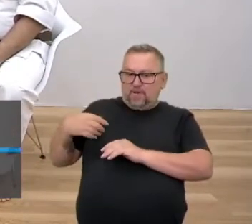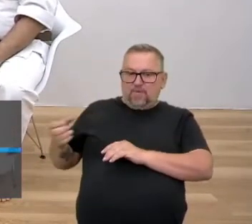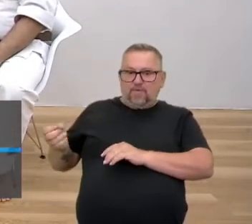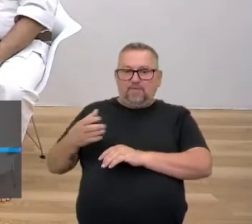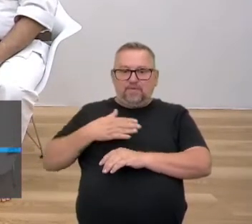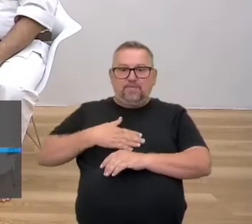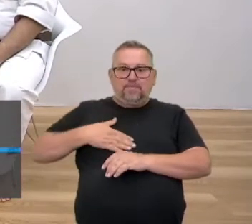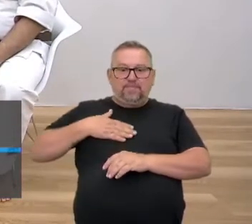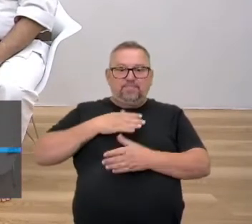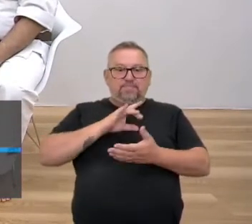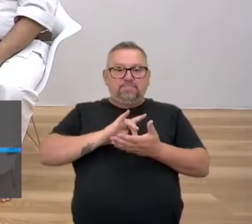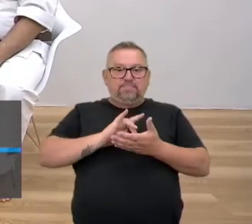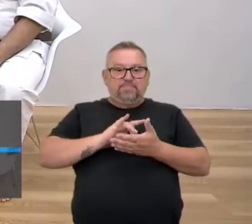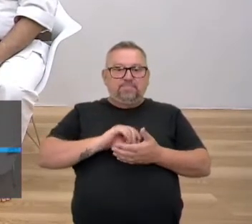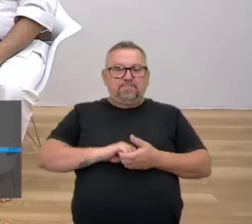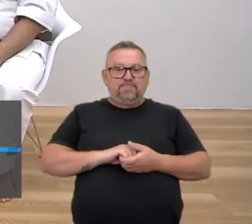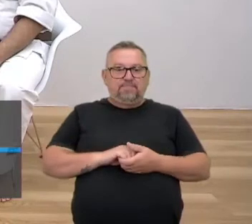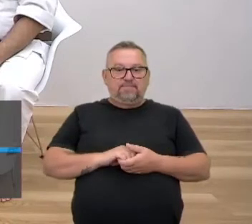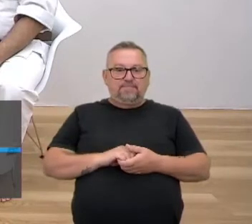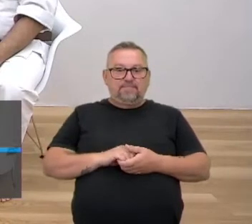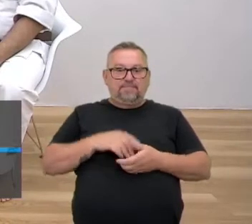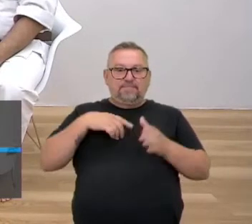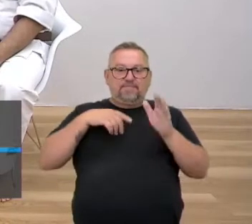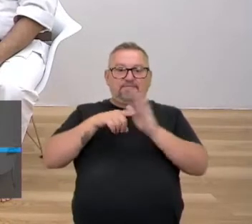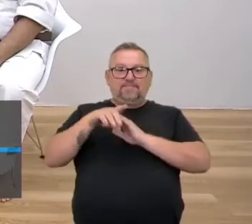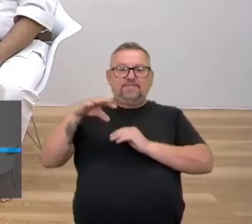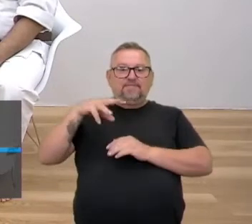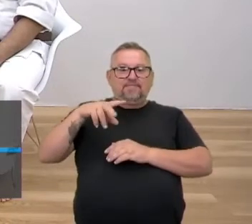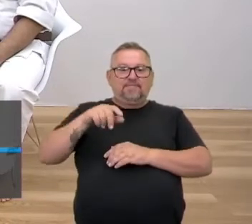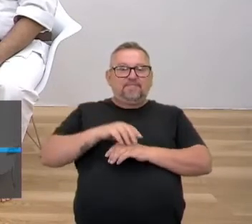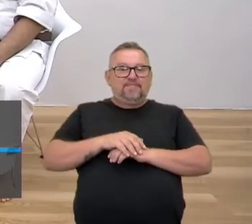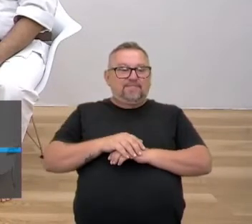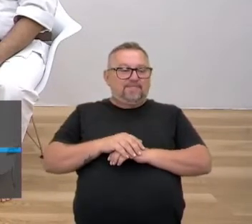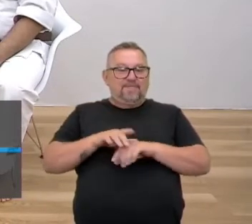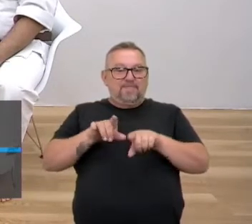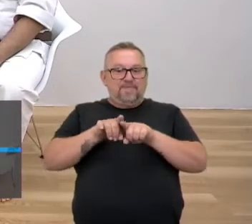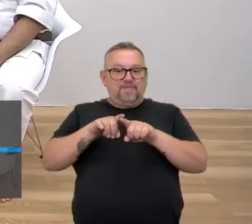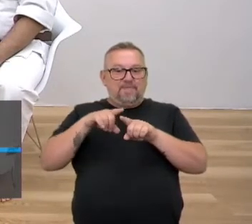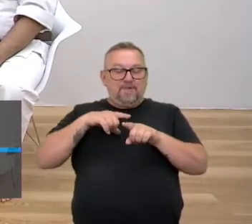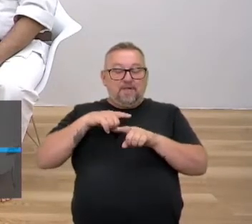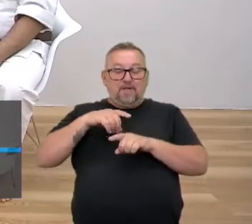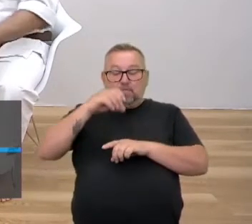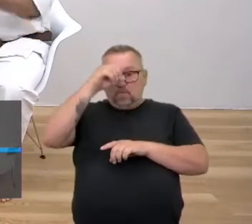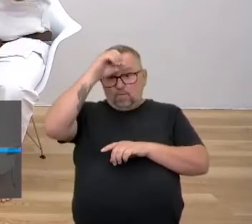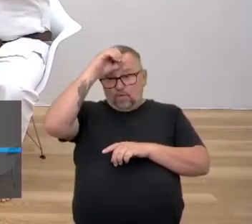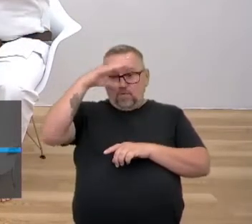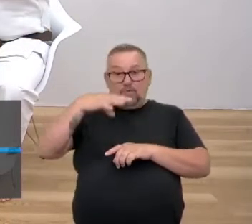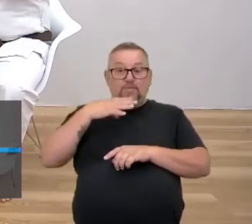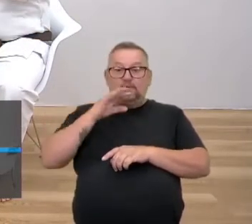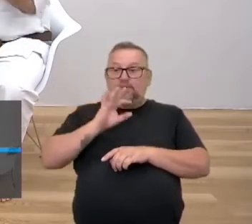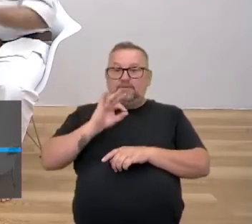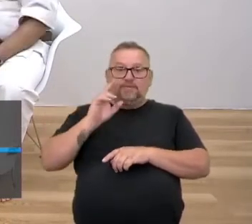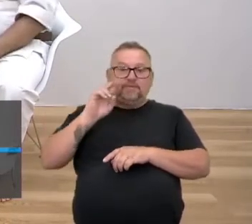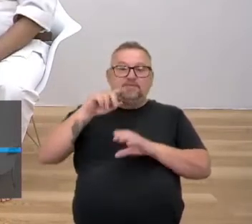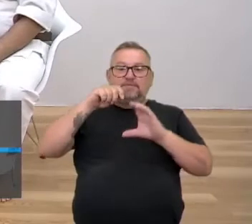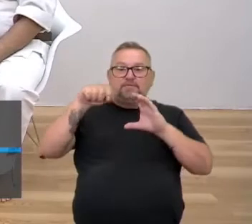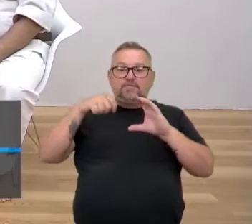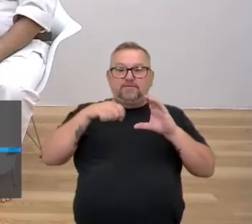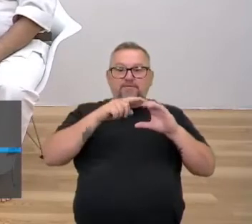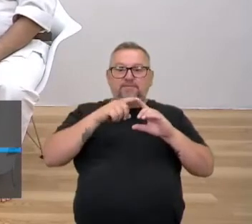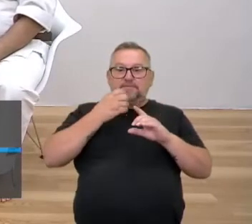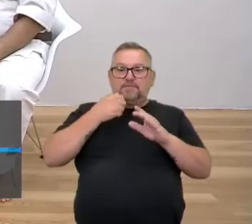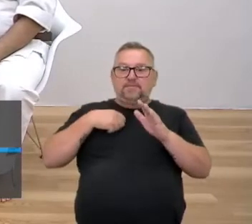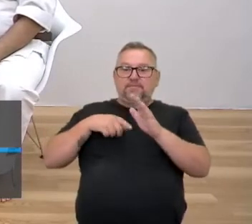gostando bastante mesmo, né? Aí esperta curiosidade. Eu quero perguntar tudo, né? E outro, é o leigo, é a pessoa que vê pelos filmes. Sim, mas é bom